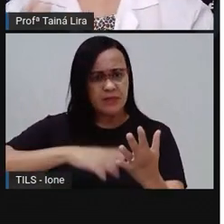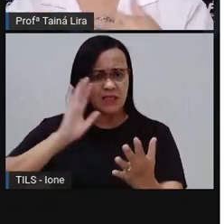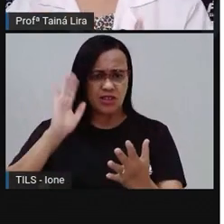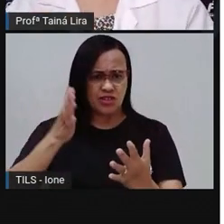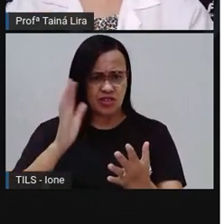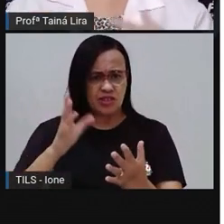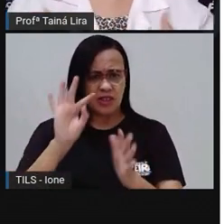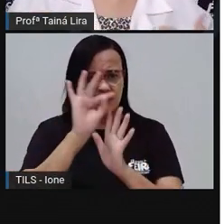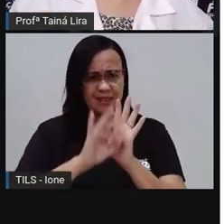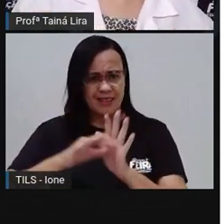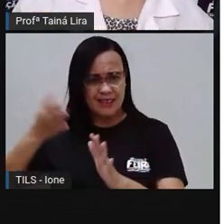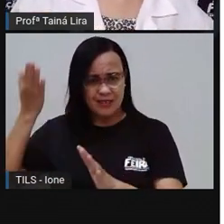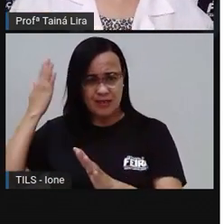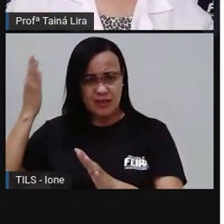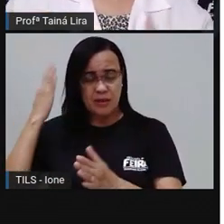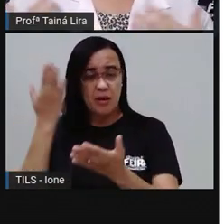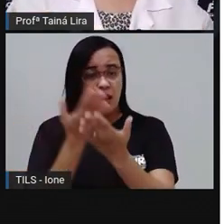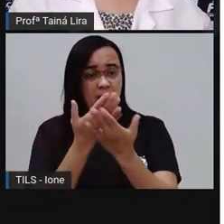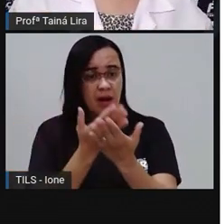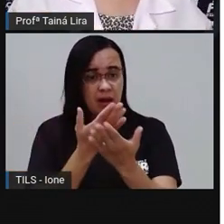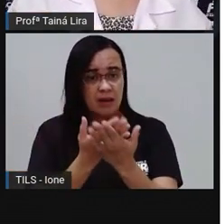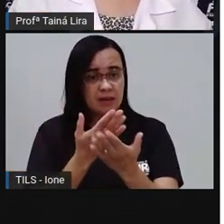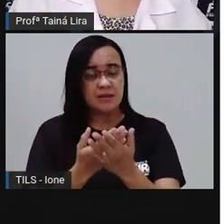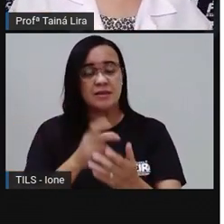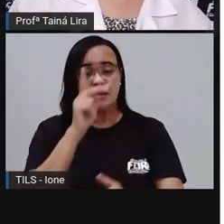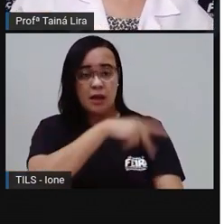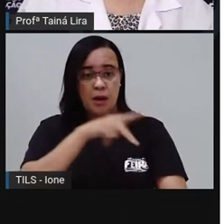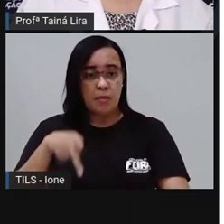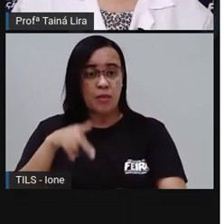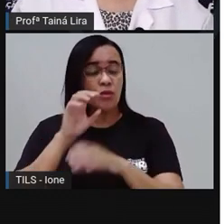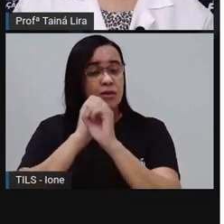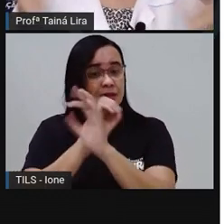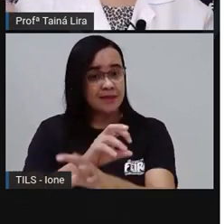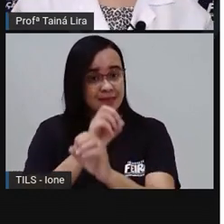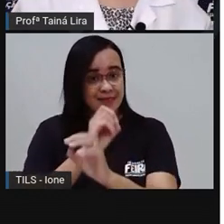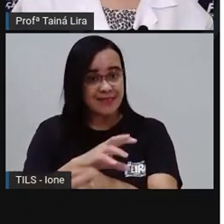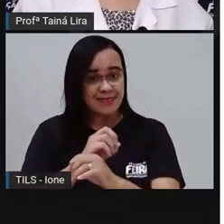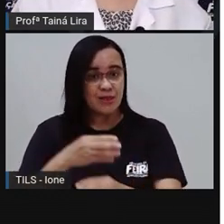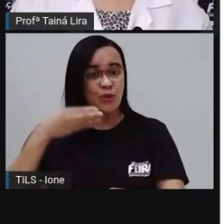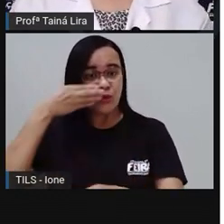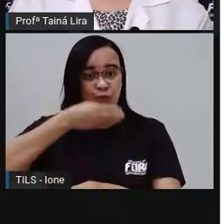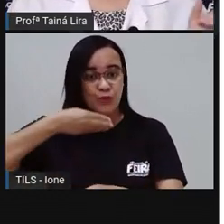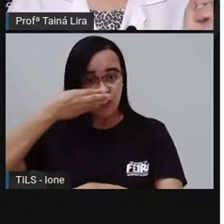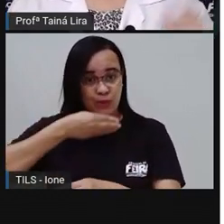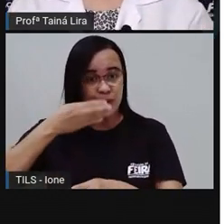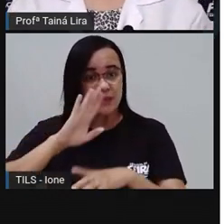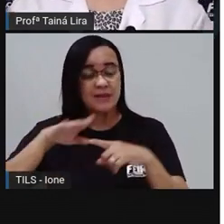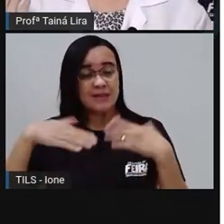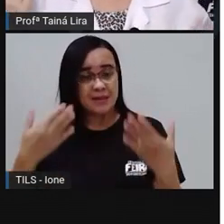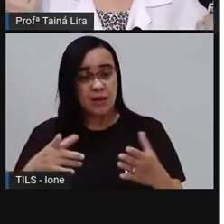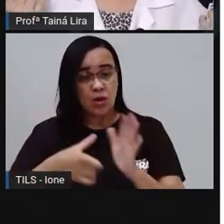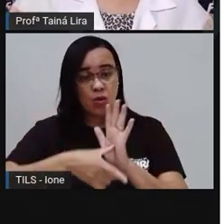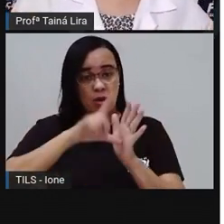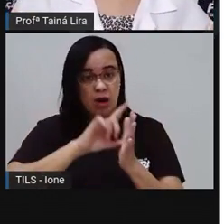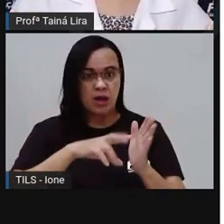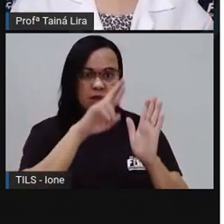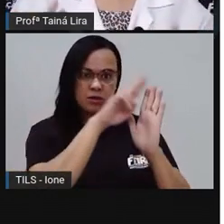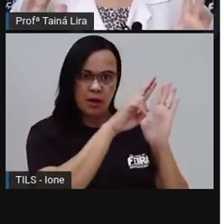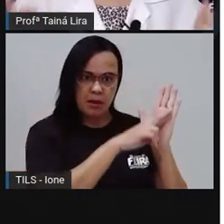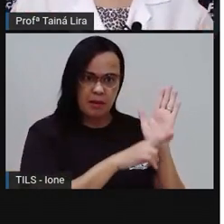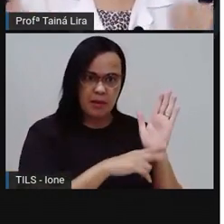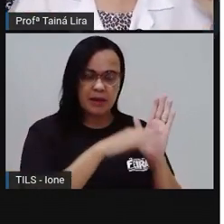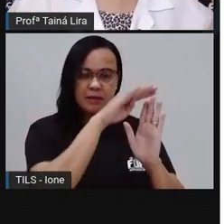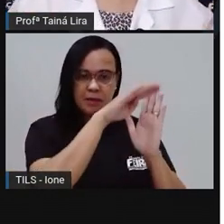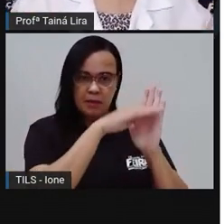maravilhosos, deliciosos, Nós fizemos a leitura de uma receita. Lemos, interpretamos,